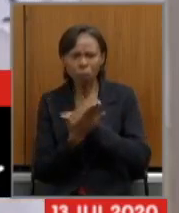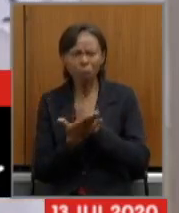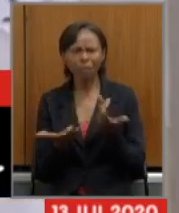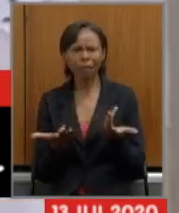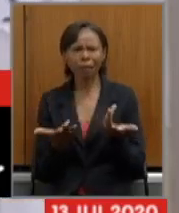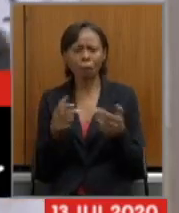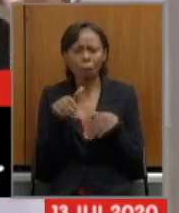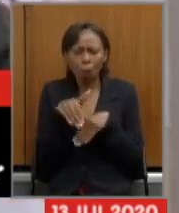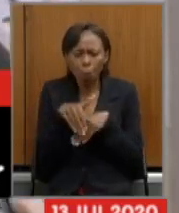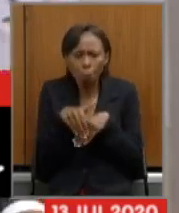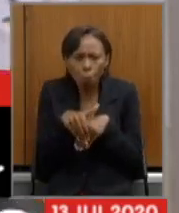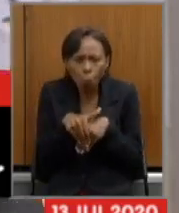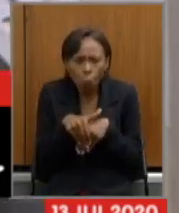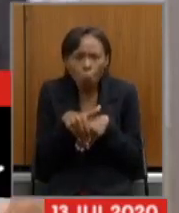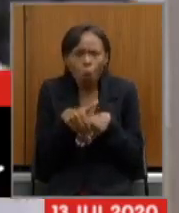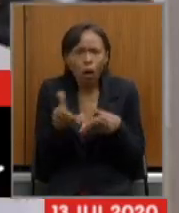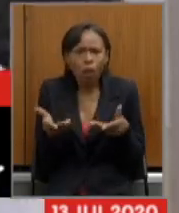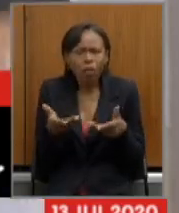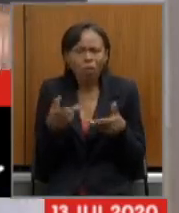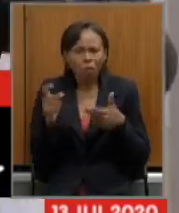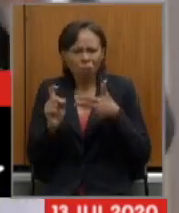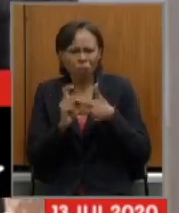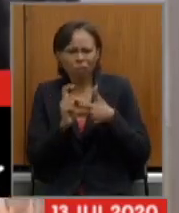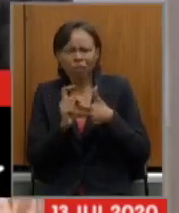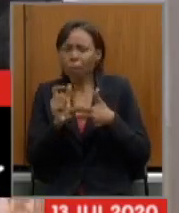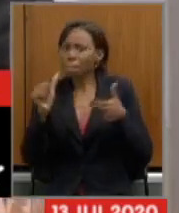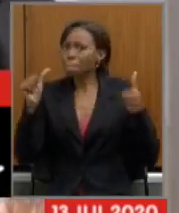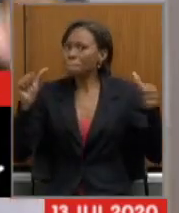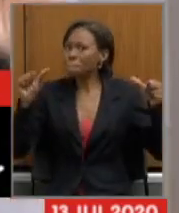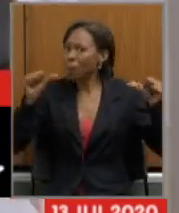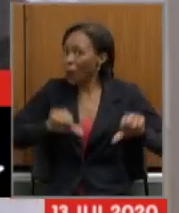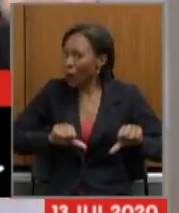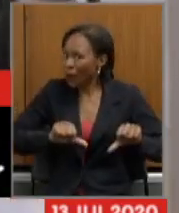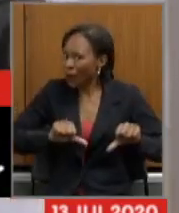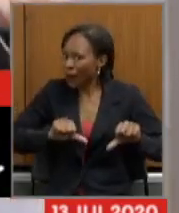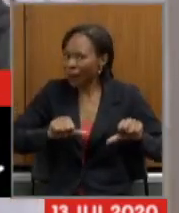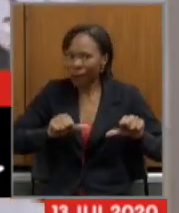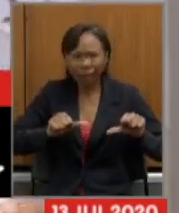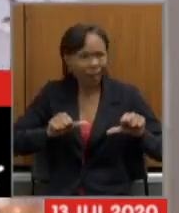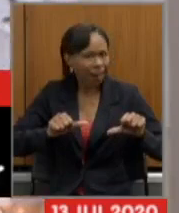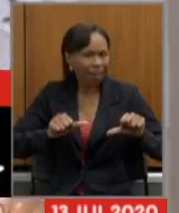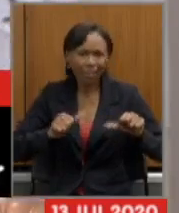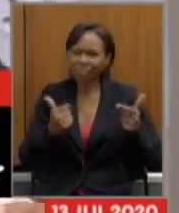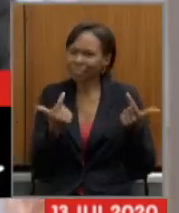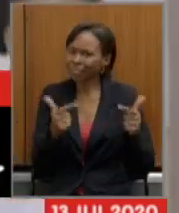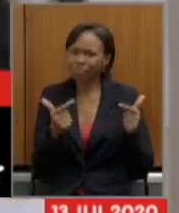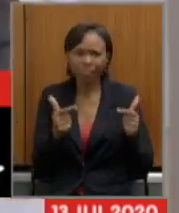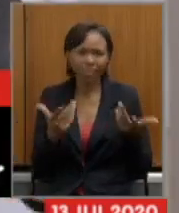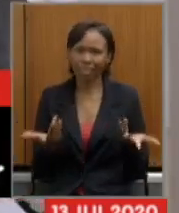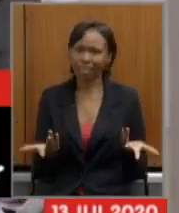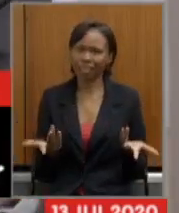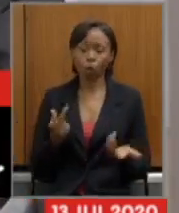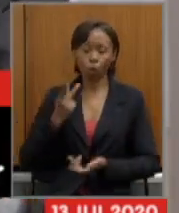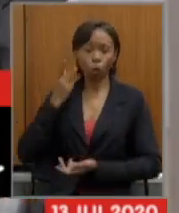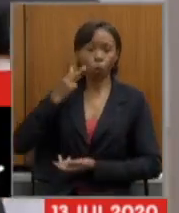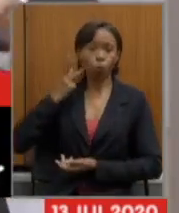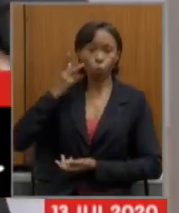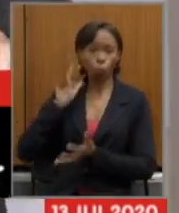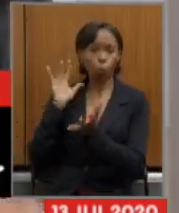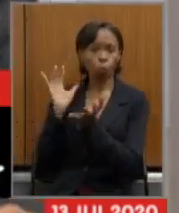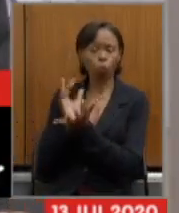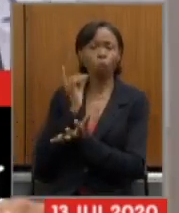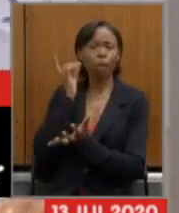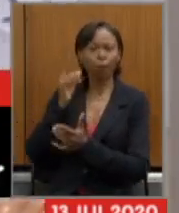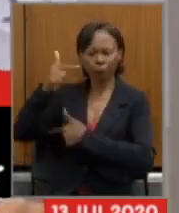executivo de joelhos não tem coisa pior na vida de um parlamentar que exerce o seu